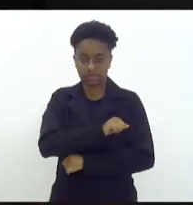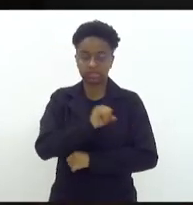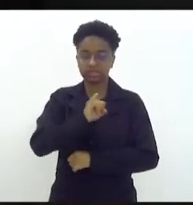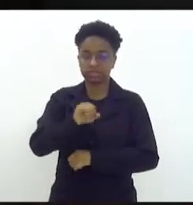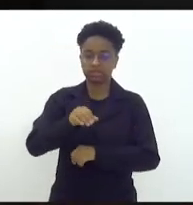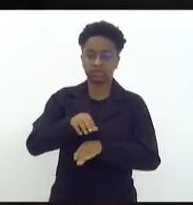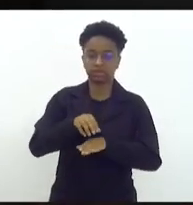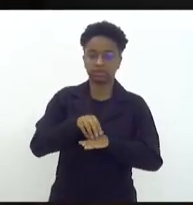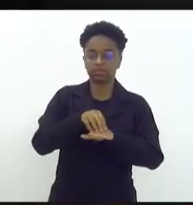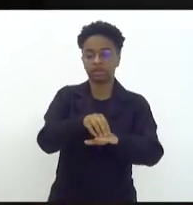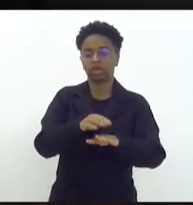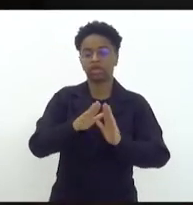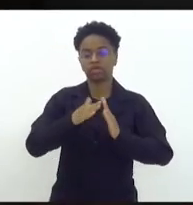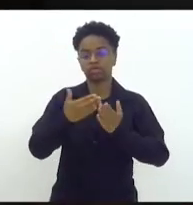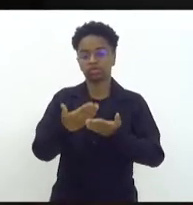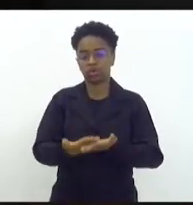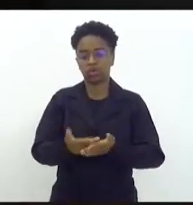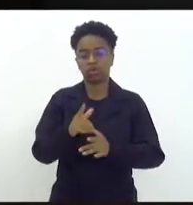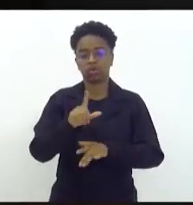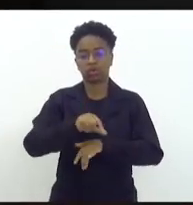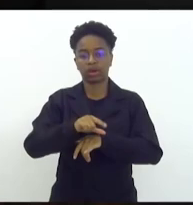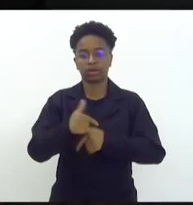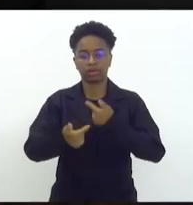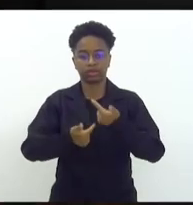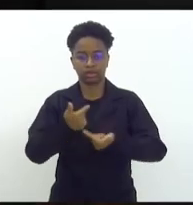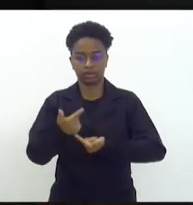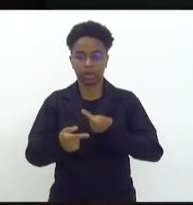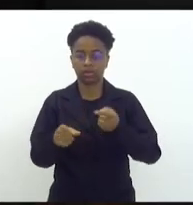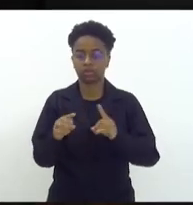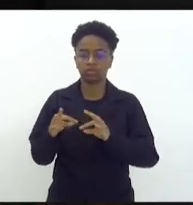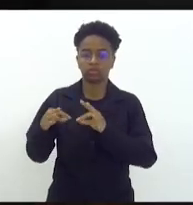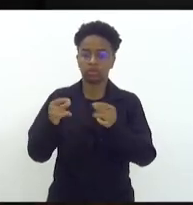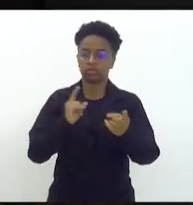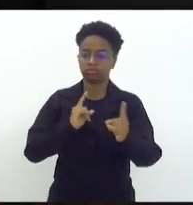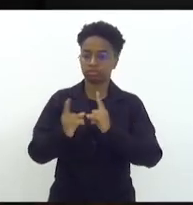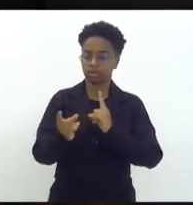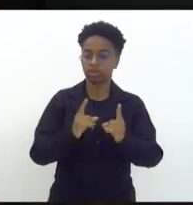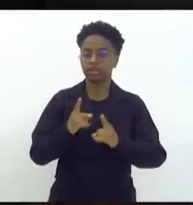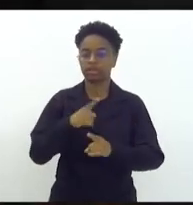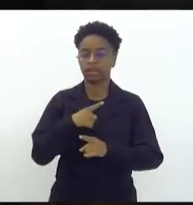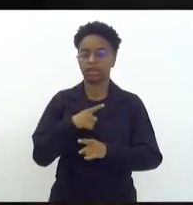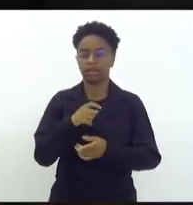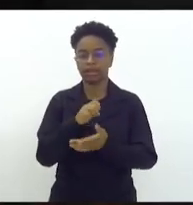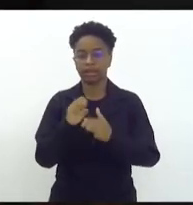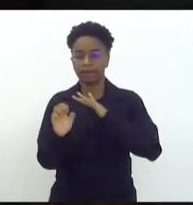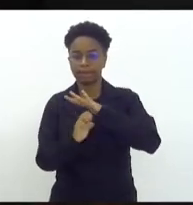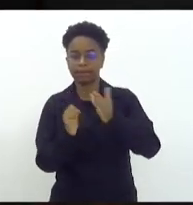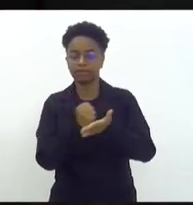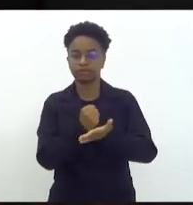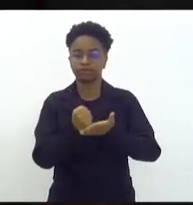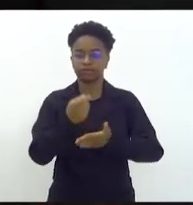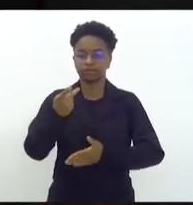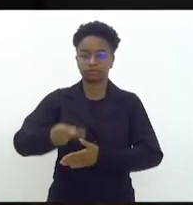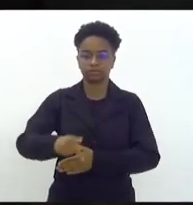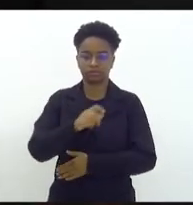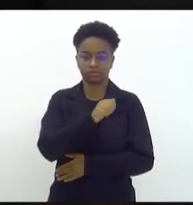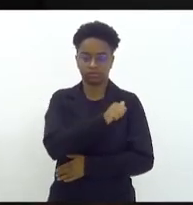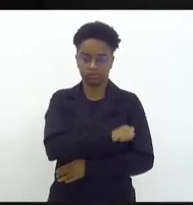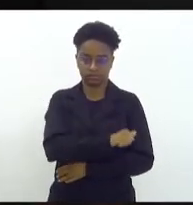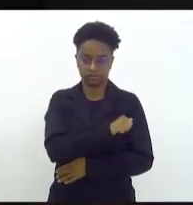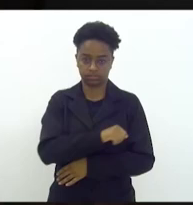no retorno em horário de trabalho nas rodovias administradas por empresas concessionárias do Estado do Rio de Janeiro.